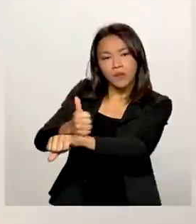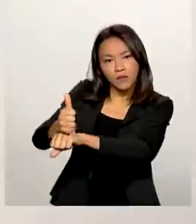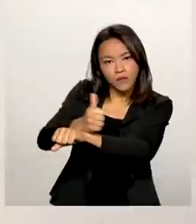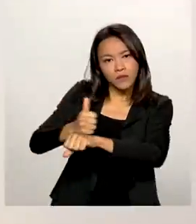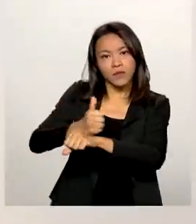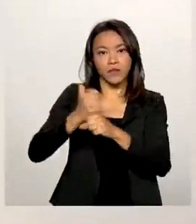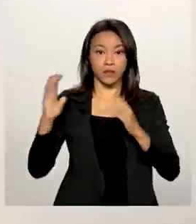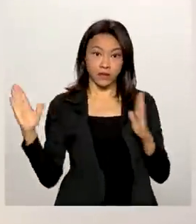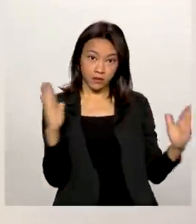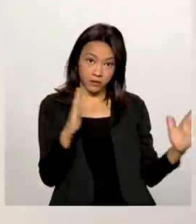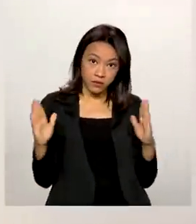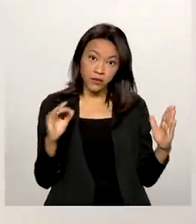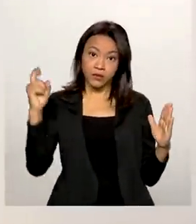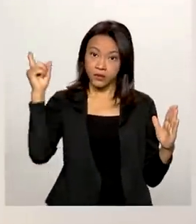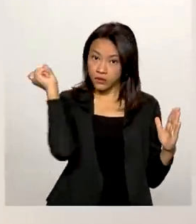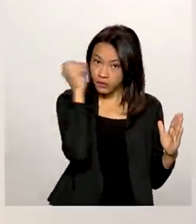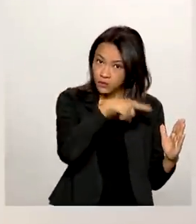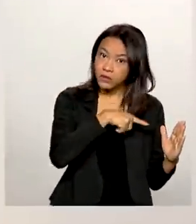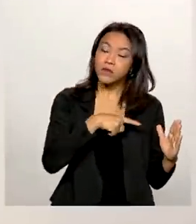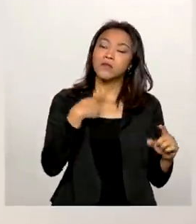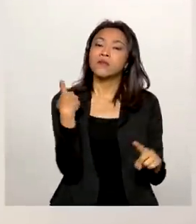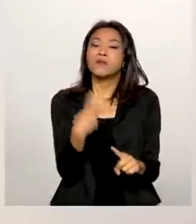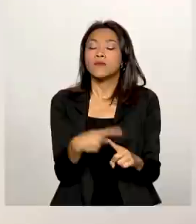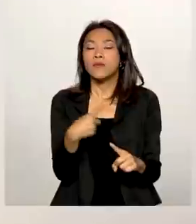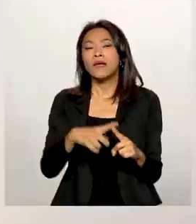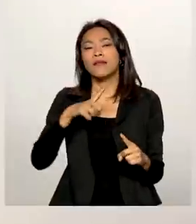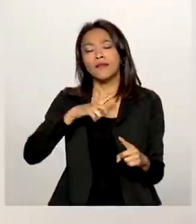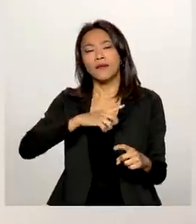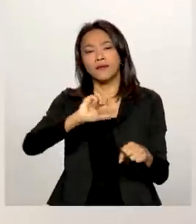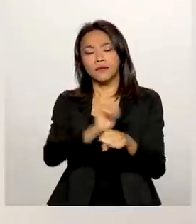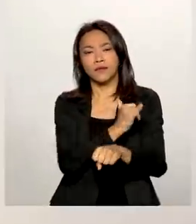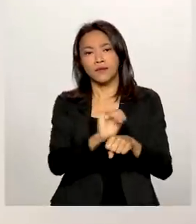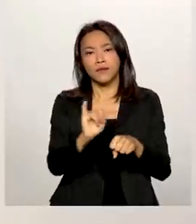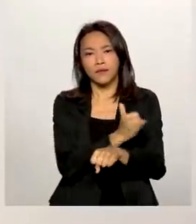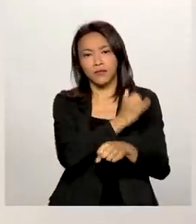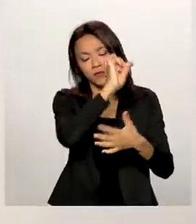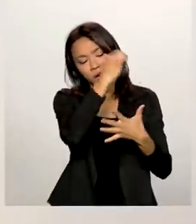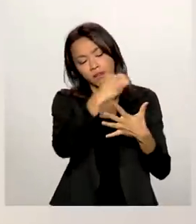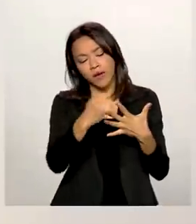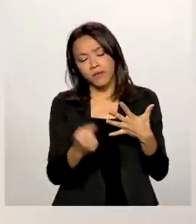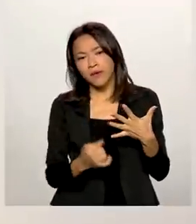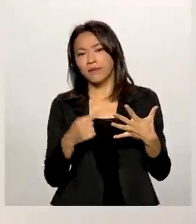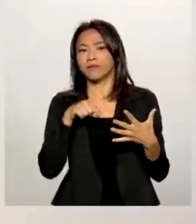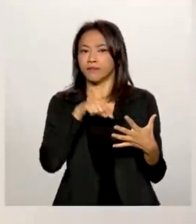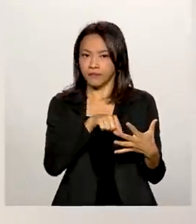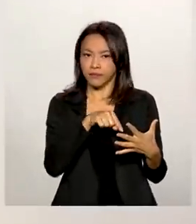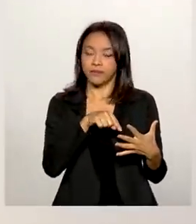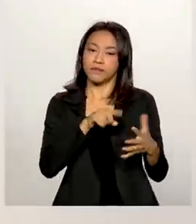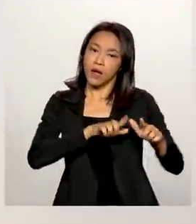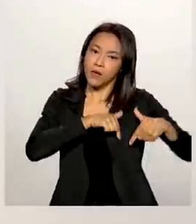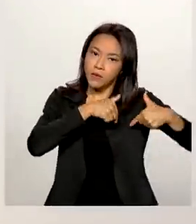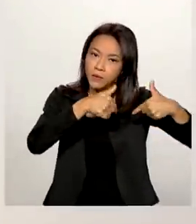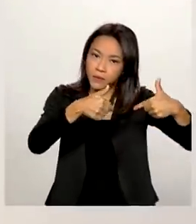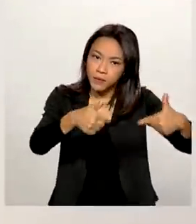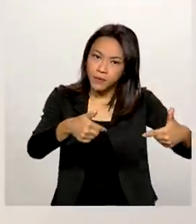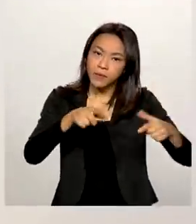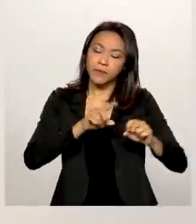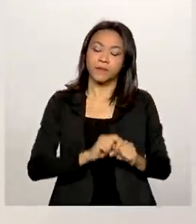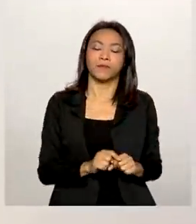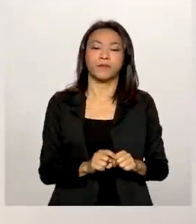crítico. Por quê? Porque são realizadas algumas ações de prevenção, confecção de aceiro, algumas queimas